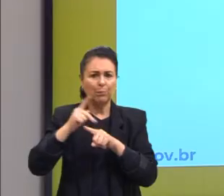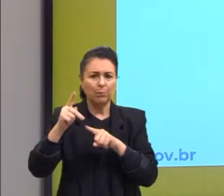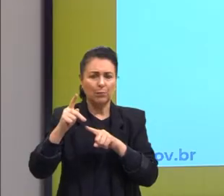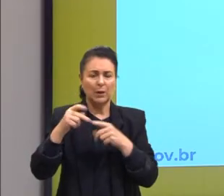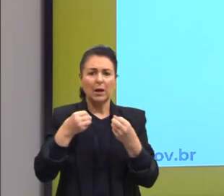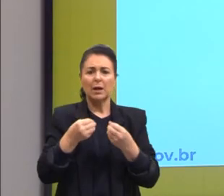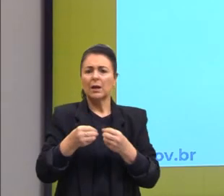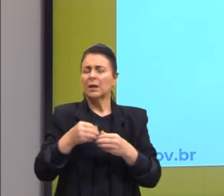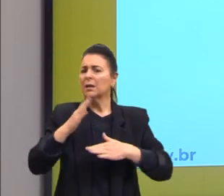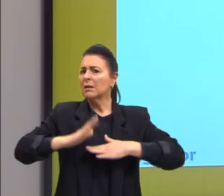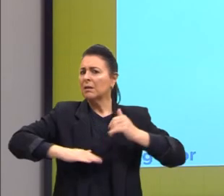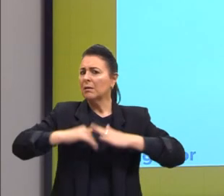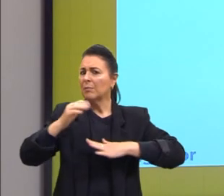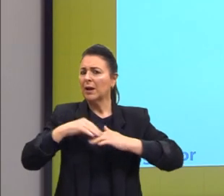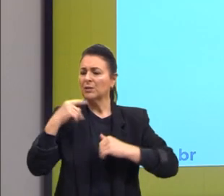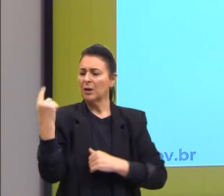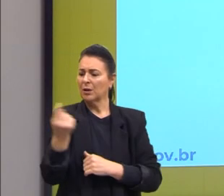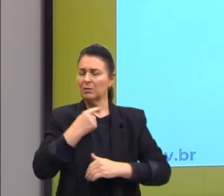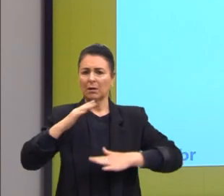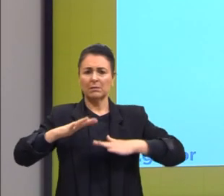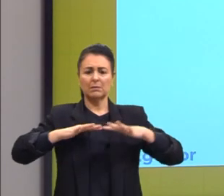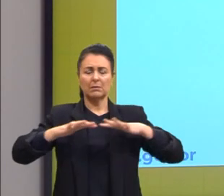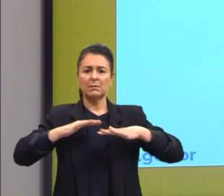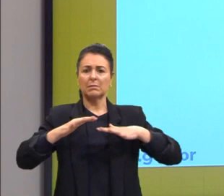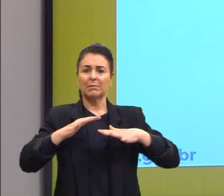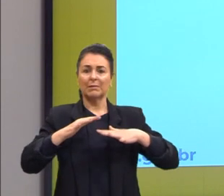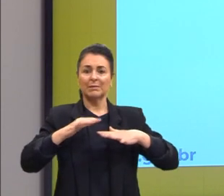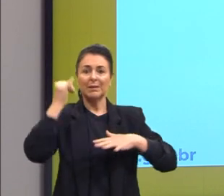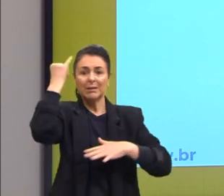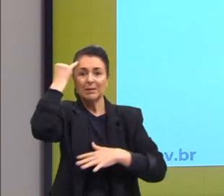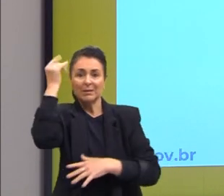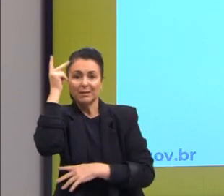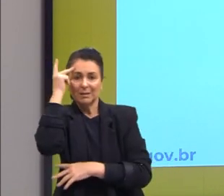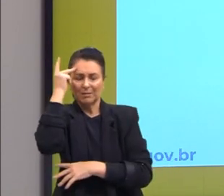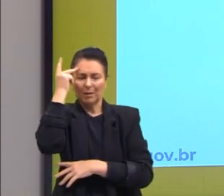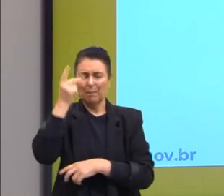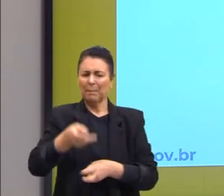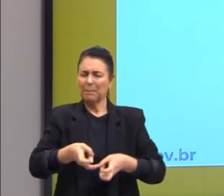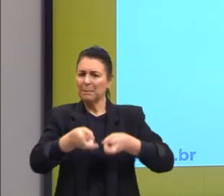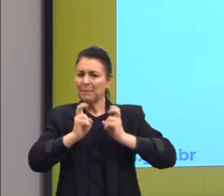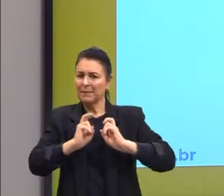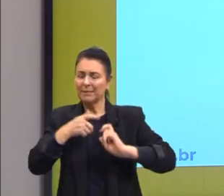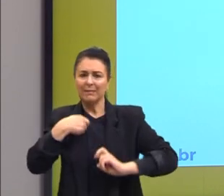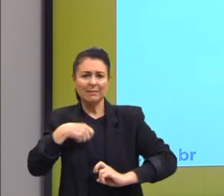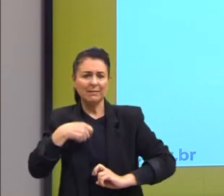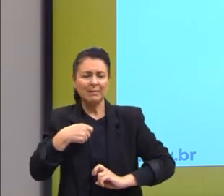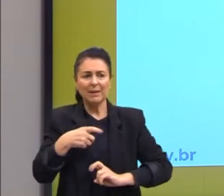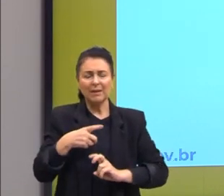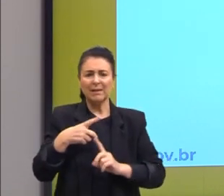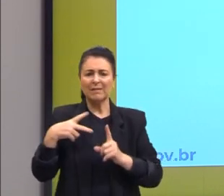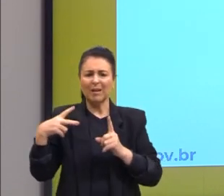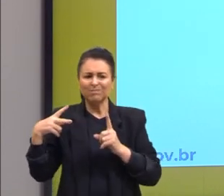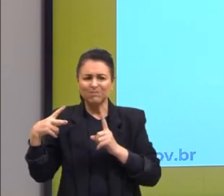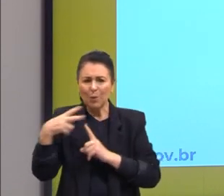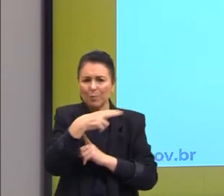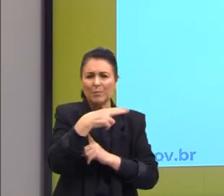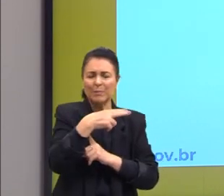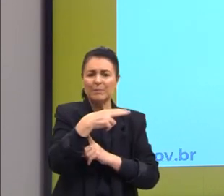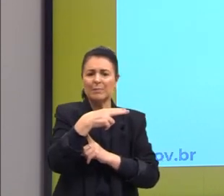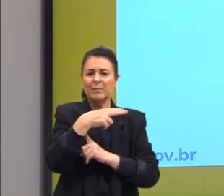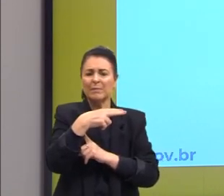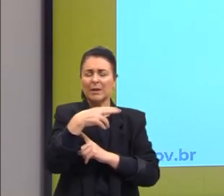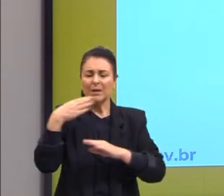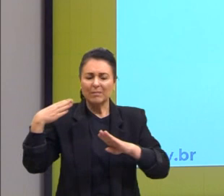como são nossas ações para Kant? Veja que Kant, ele precisa romper com essa questão da,